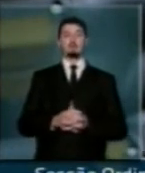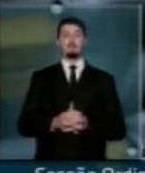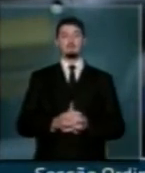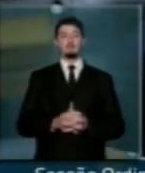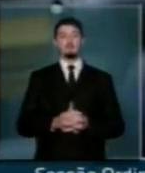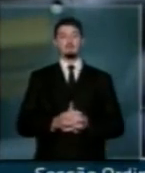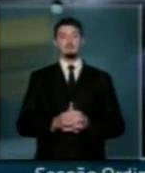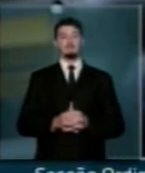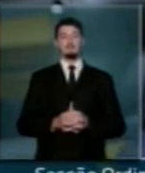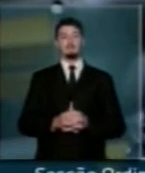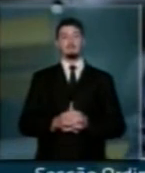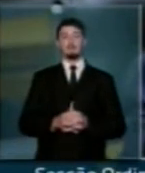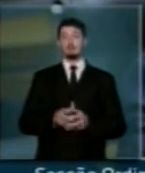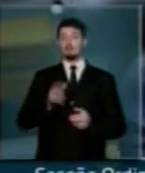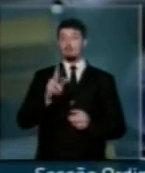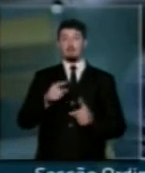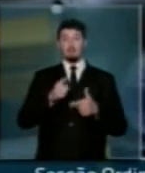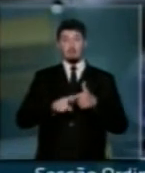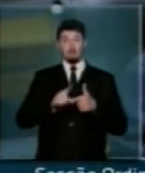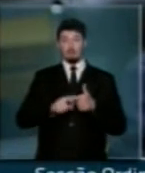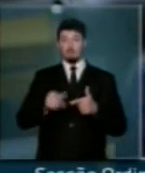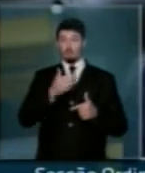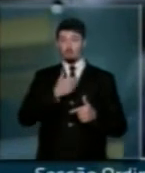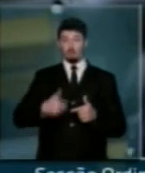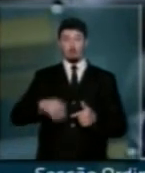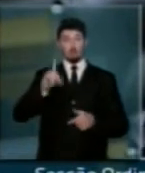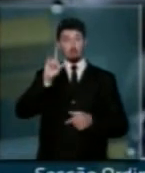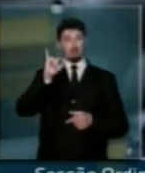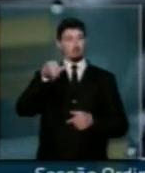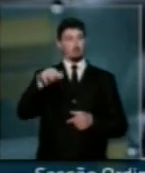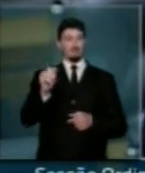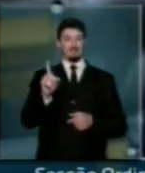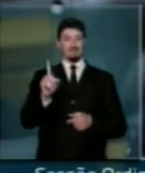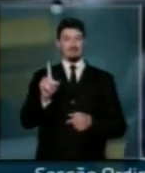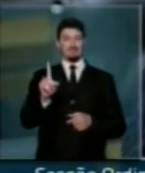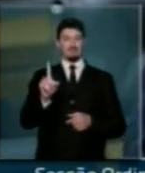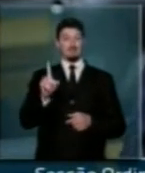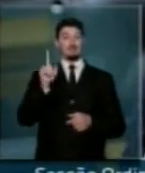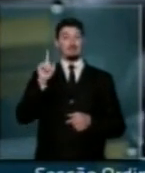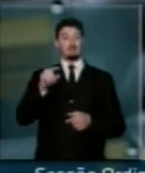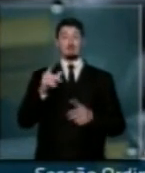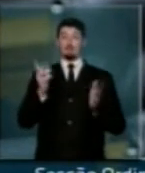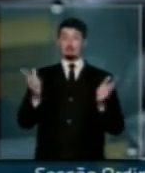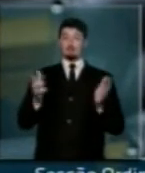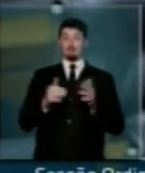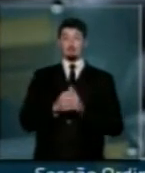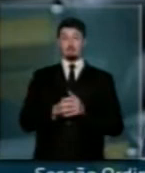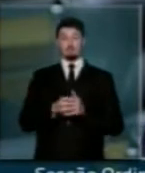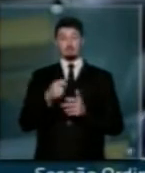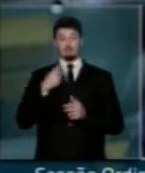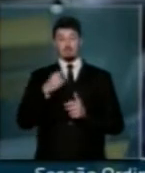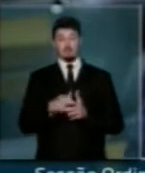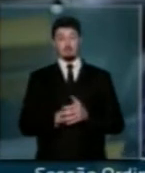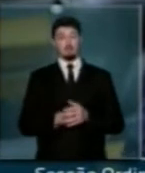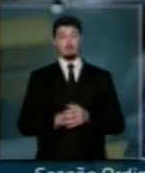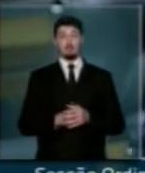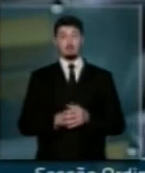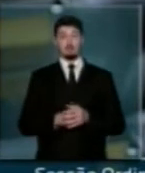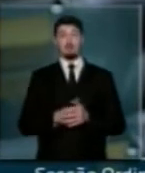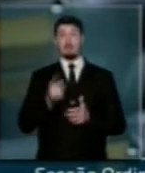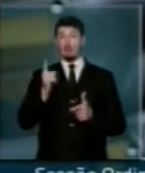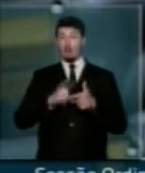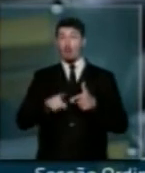e não é problema do governo Dilma. Aliás, diga-se de passagem, é um